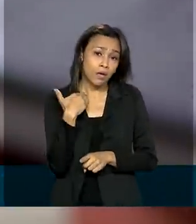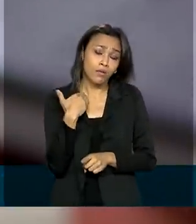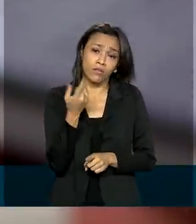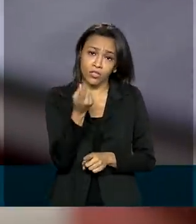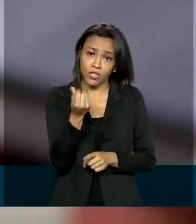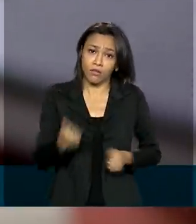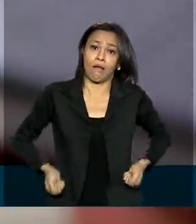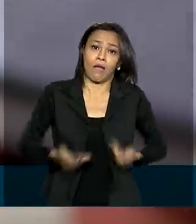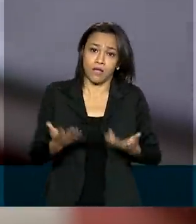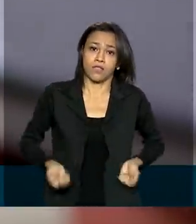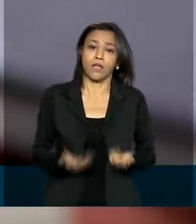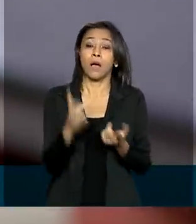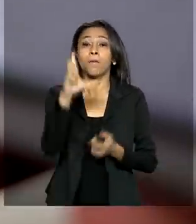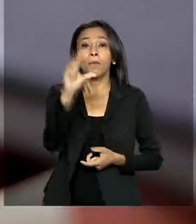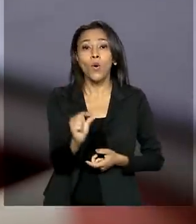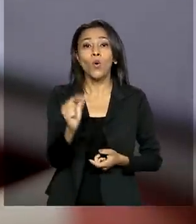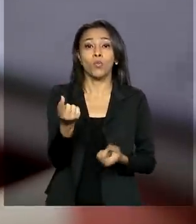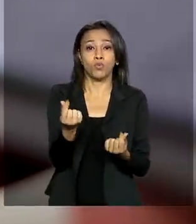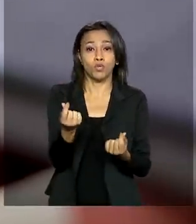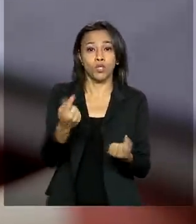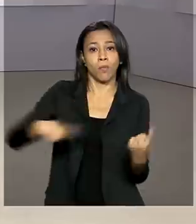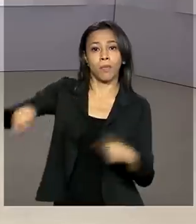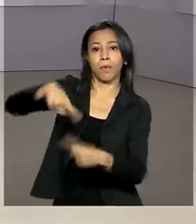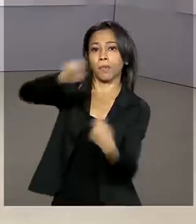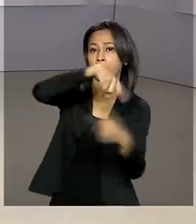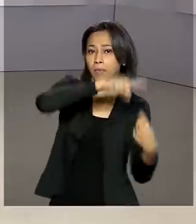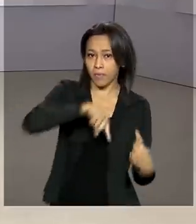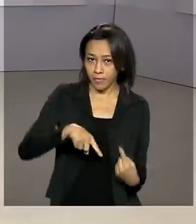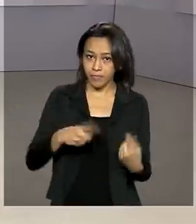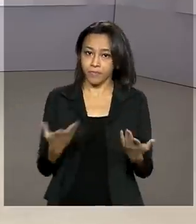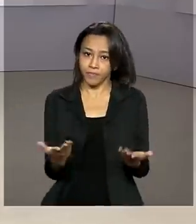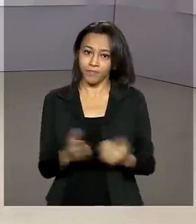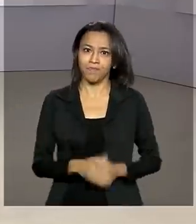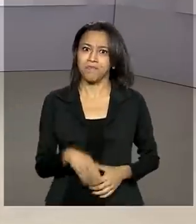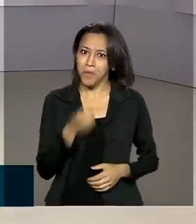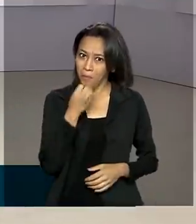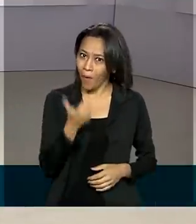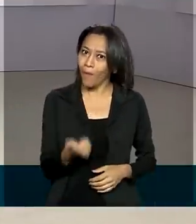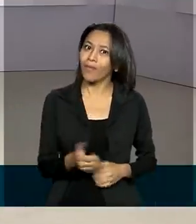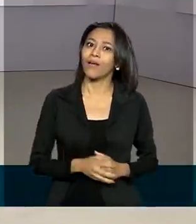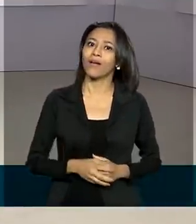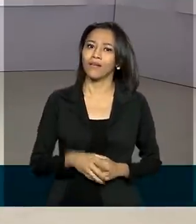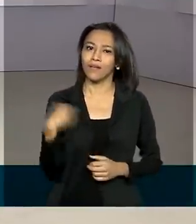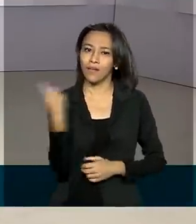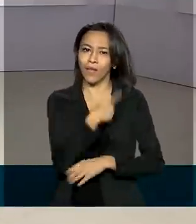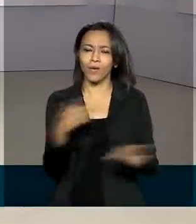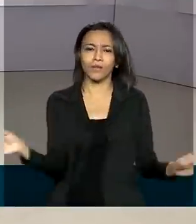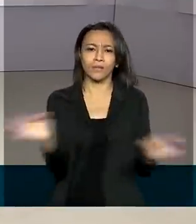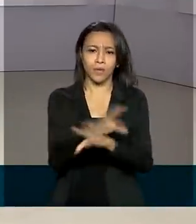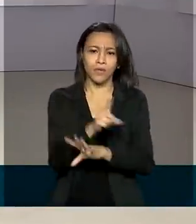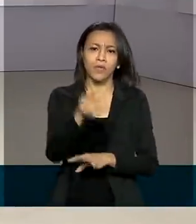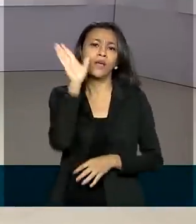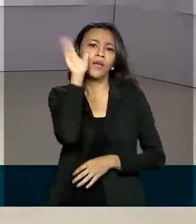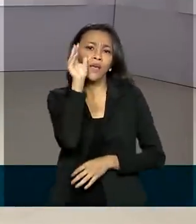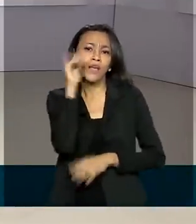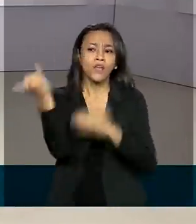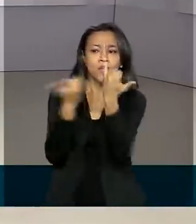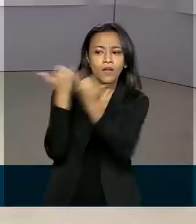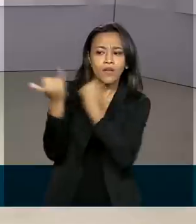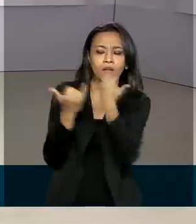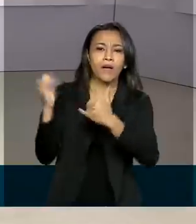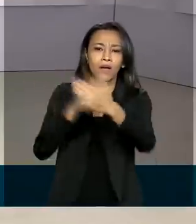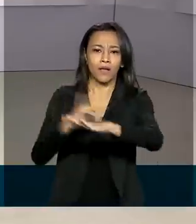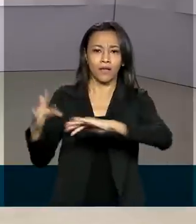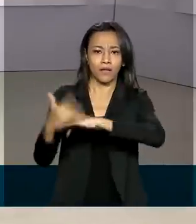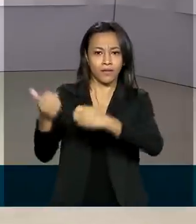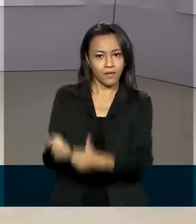pouco para efetuar a movimentação financeira. Bom, não é? A gente fica por aqui. Continue bem informado pelas nossas